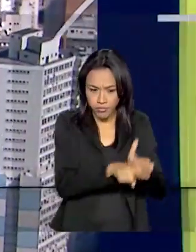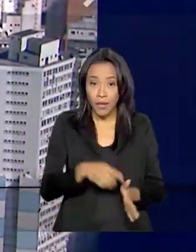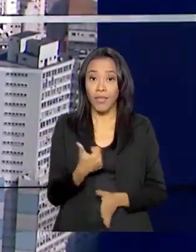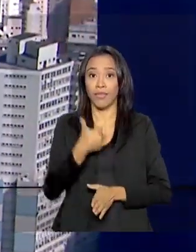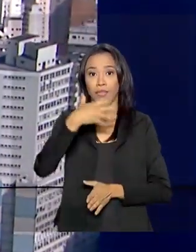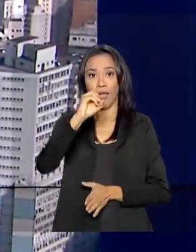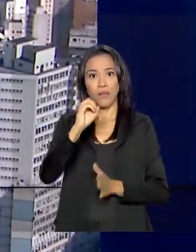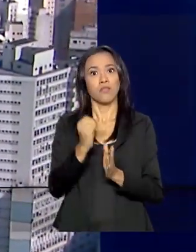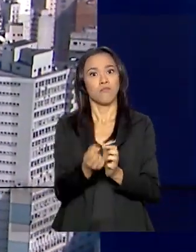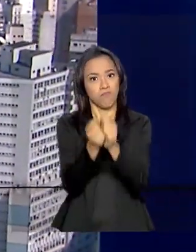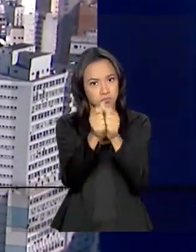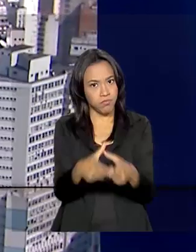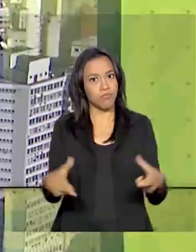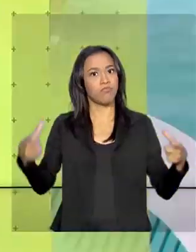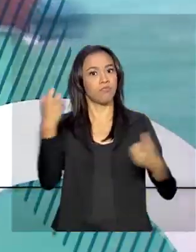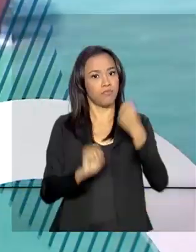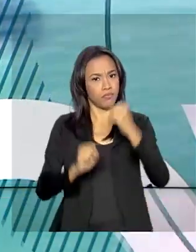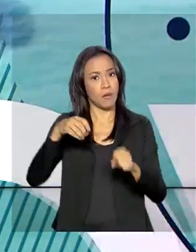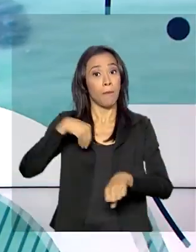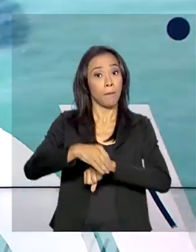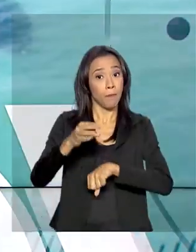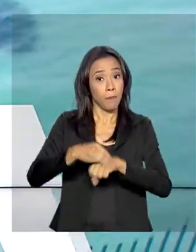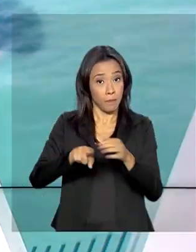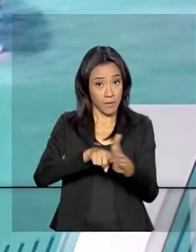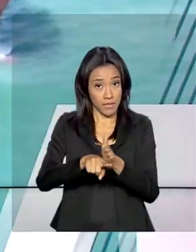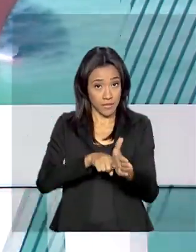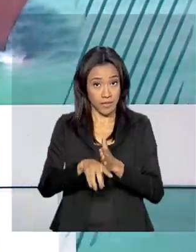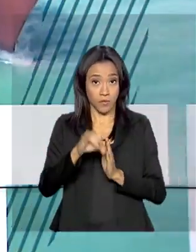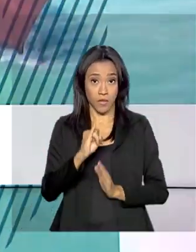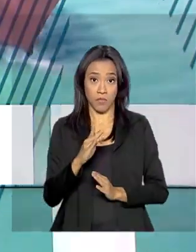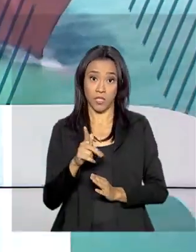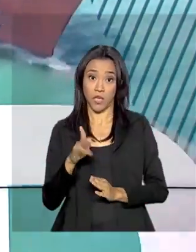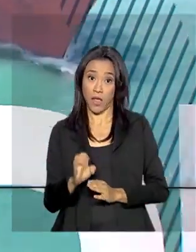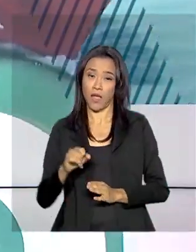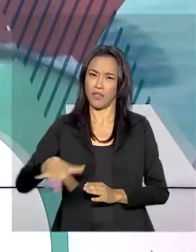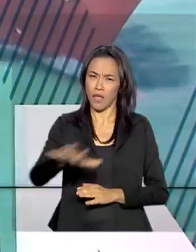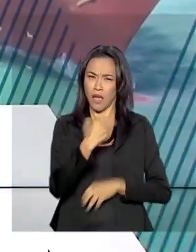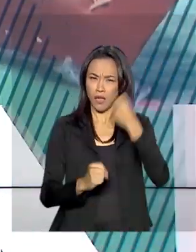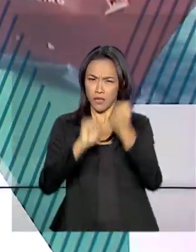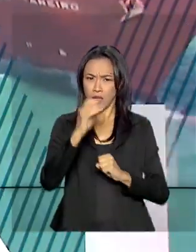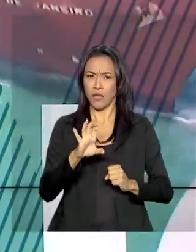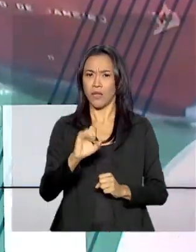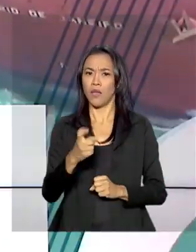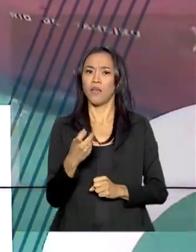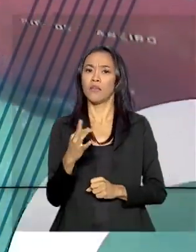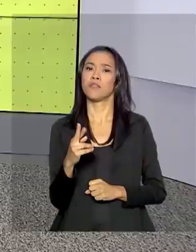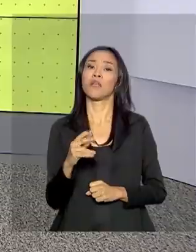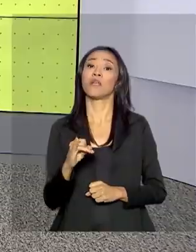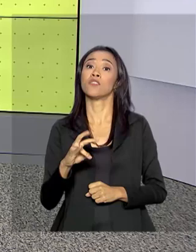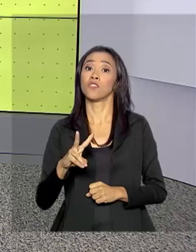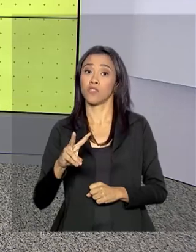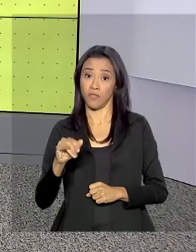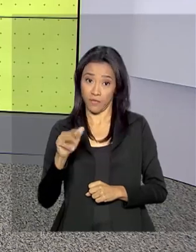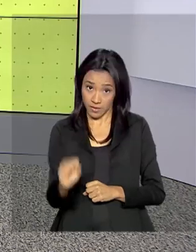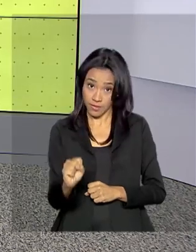produção. Os dados são do IBGE. A principal influência positiva foi das indústrias extrativas.